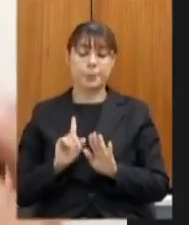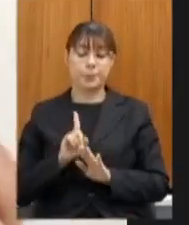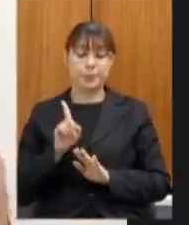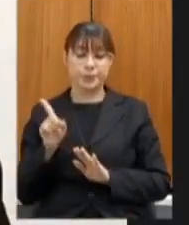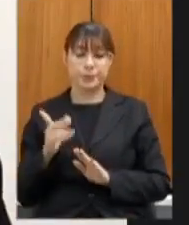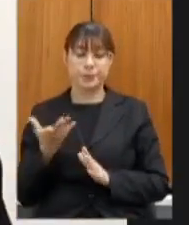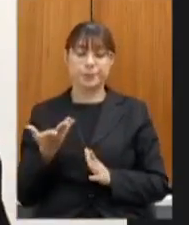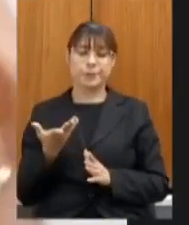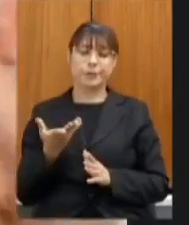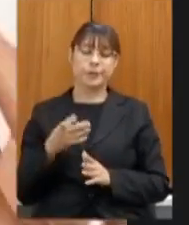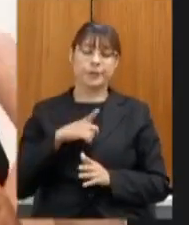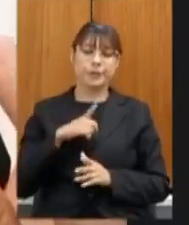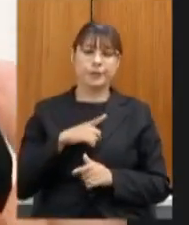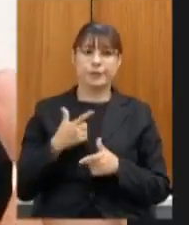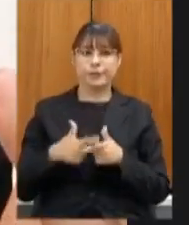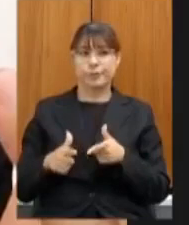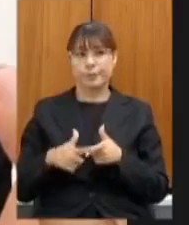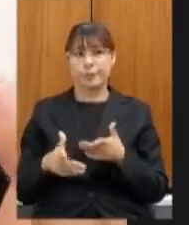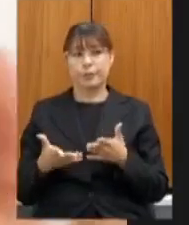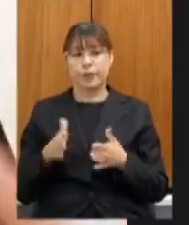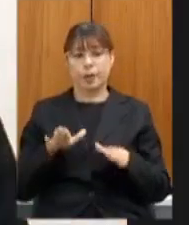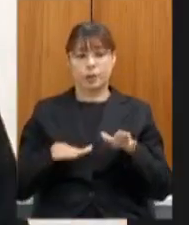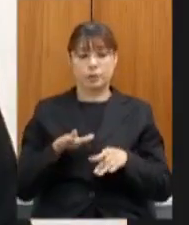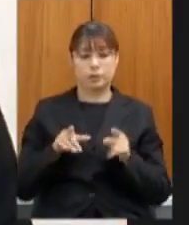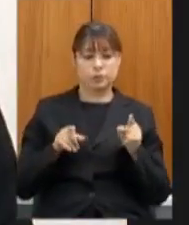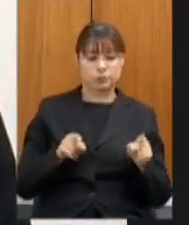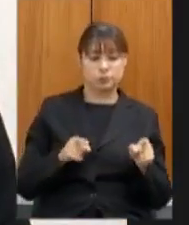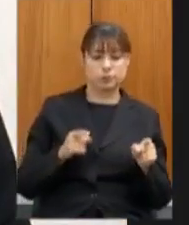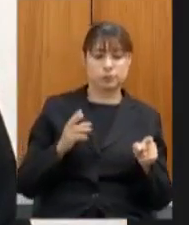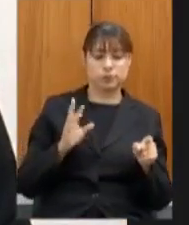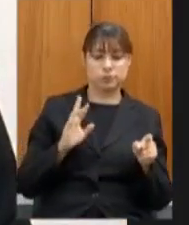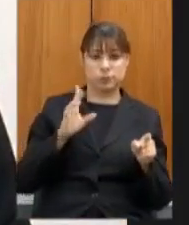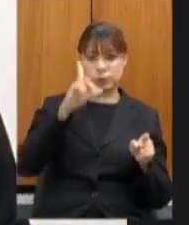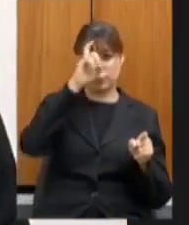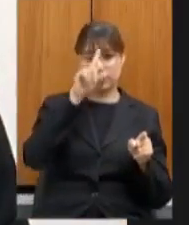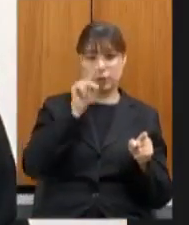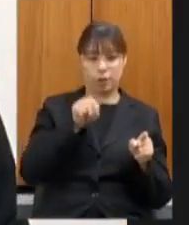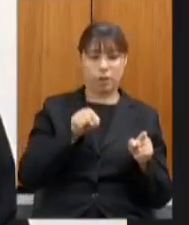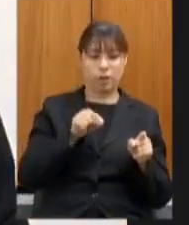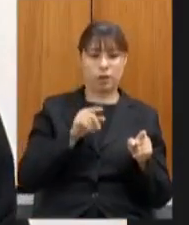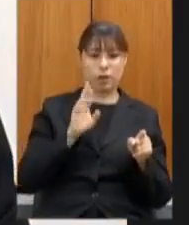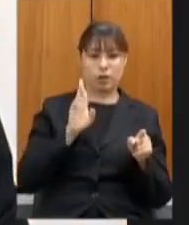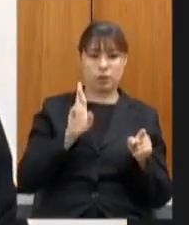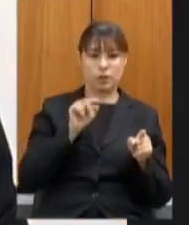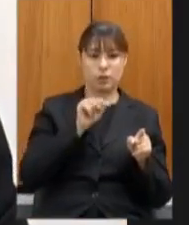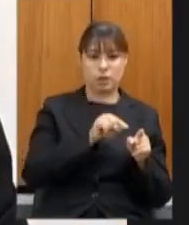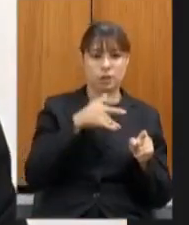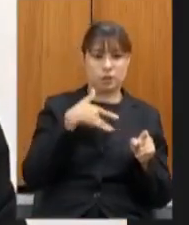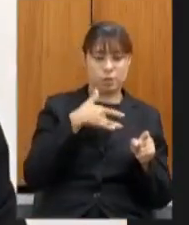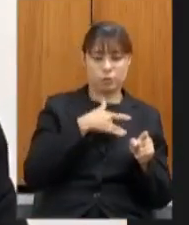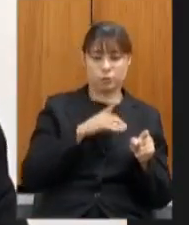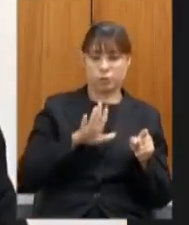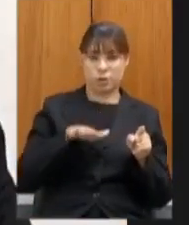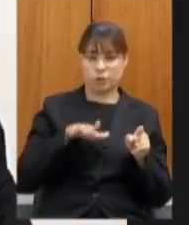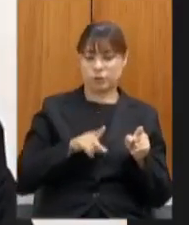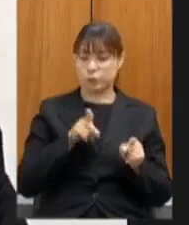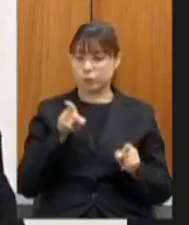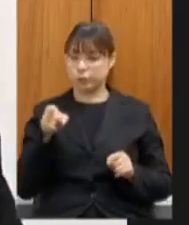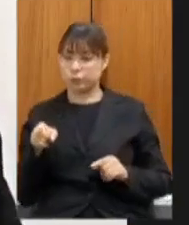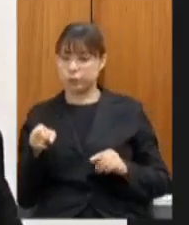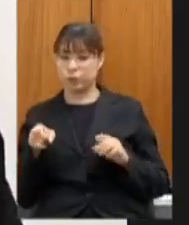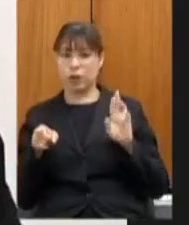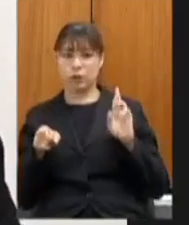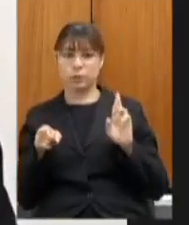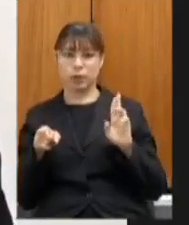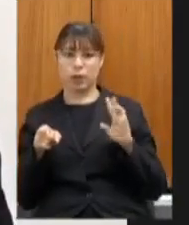identidade ora ele é saúde ora ele é educação e como ele atua